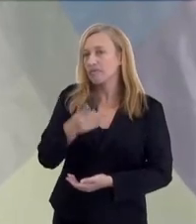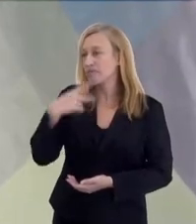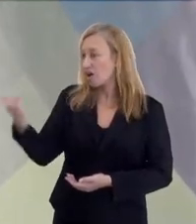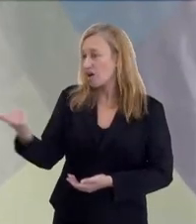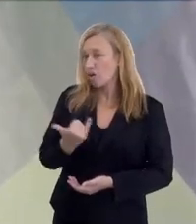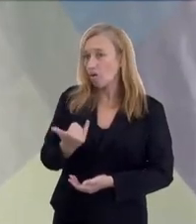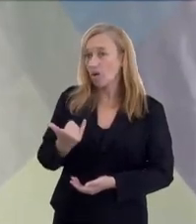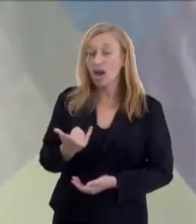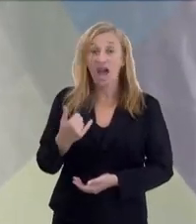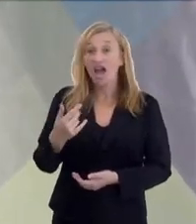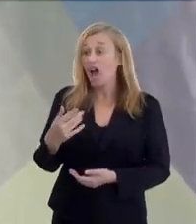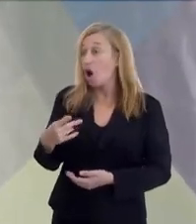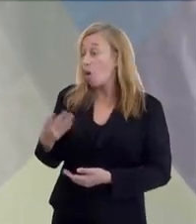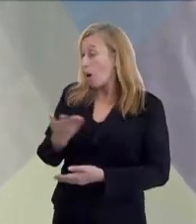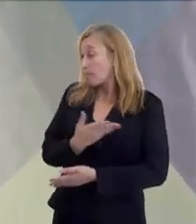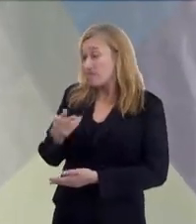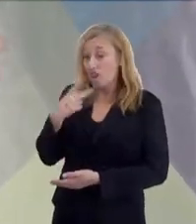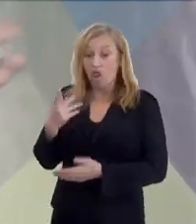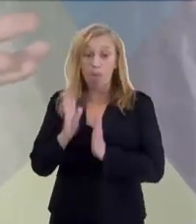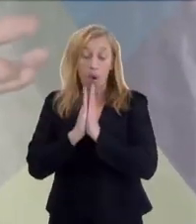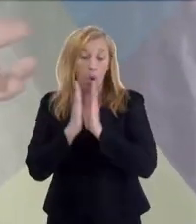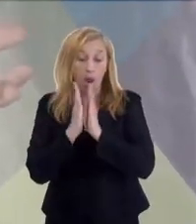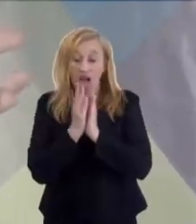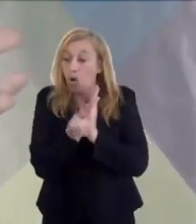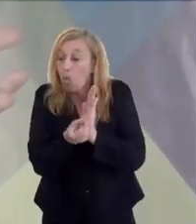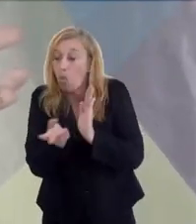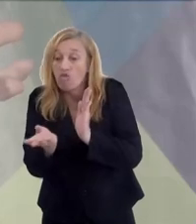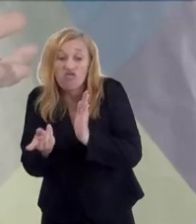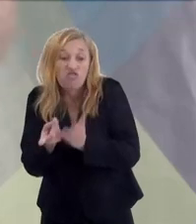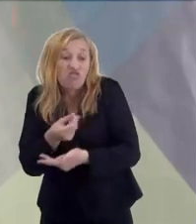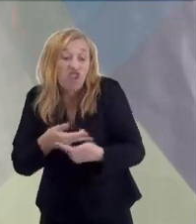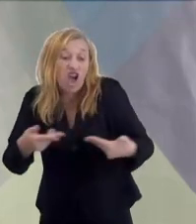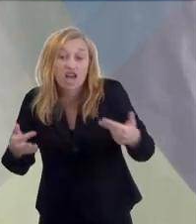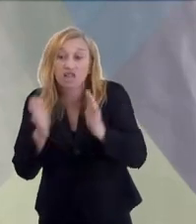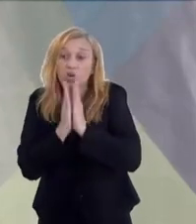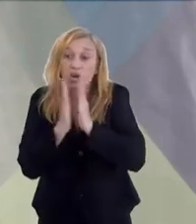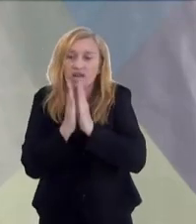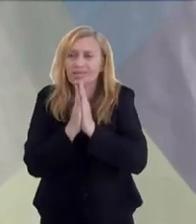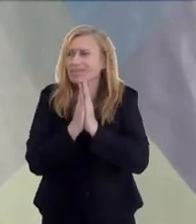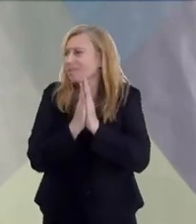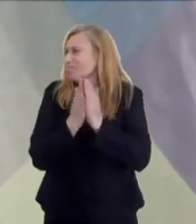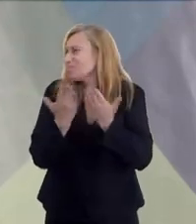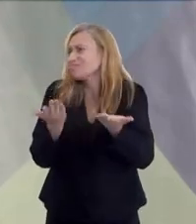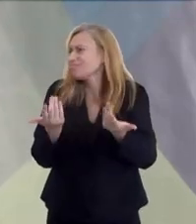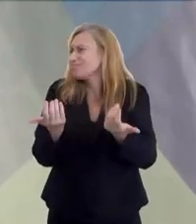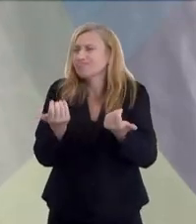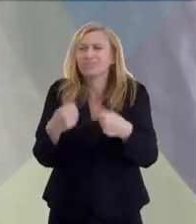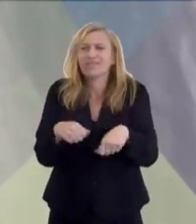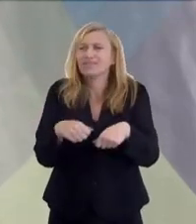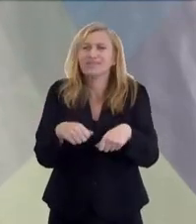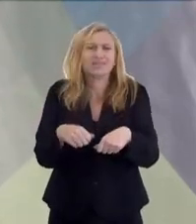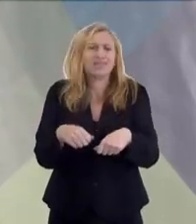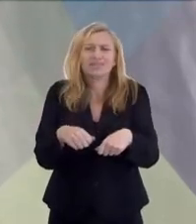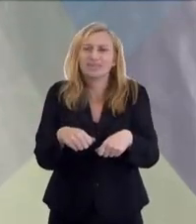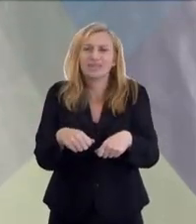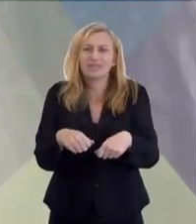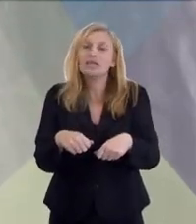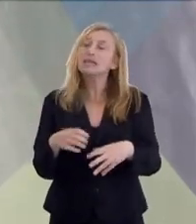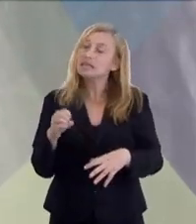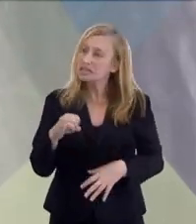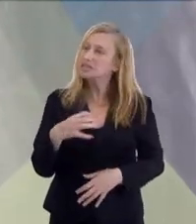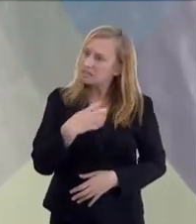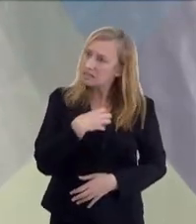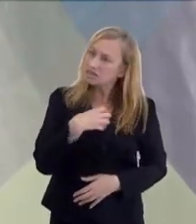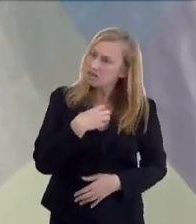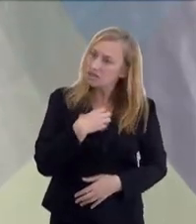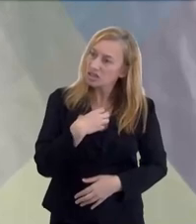não sei quantas orações. Eu digo, não, não tem o oração ver no coração. Então, quando você se sentir vontade, você faz.